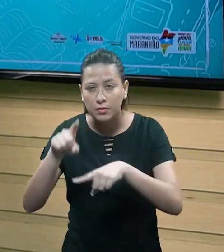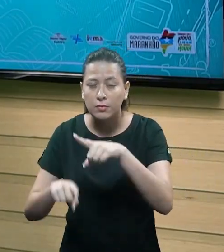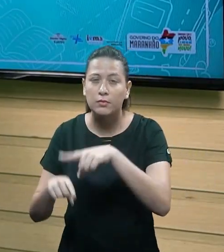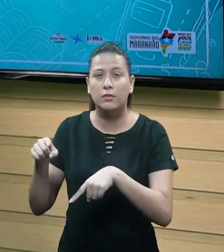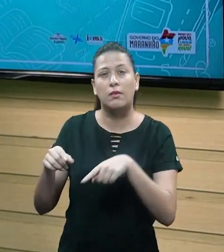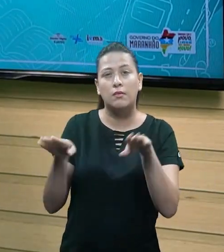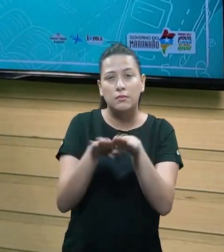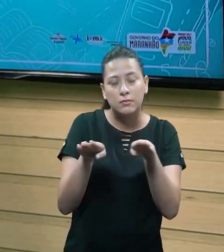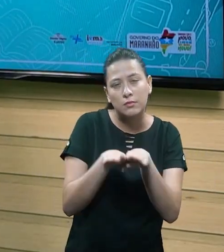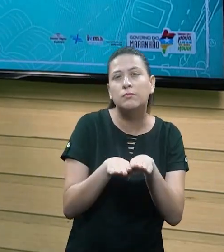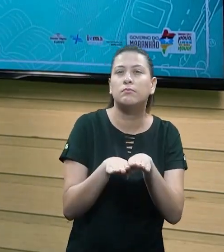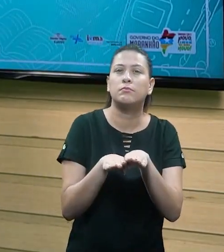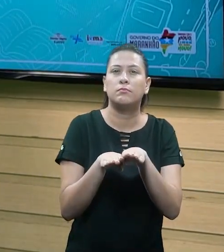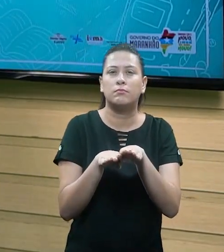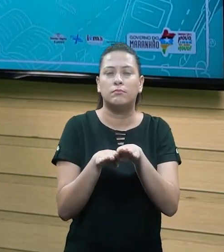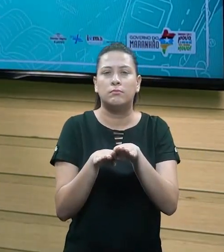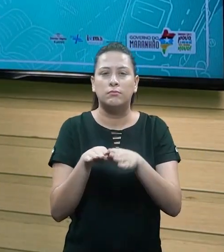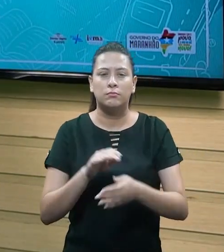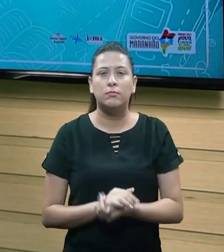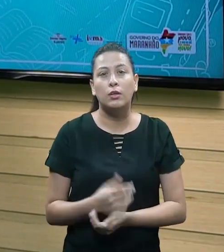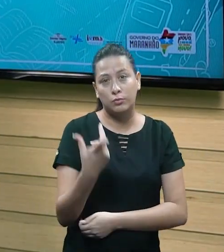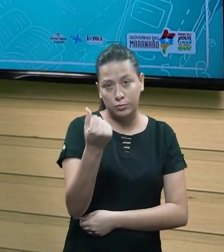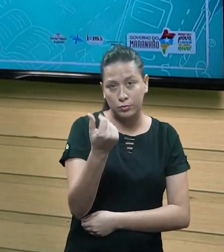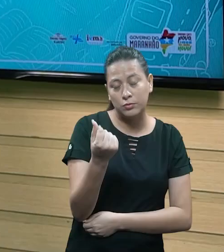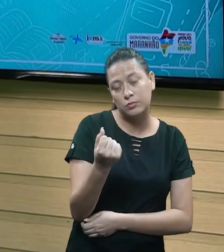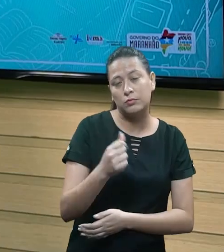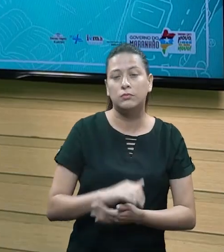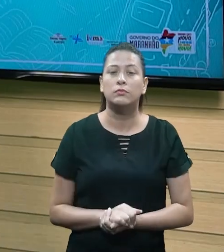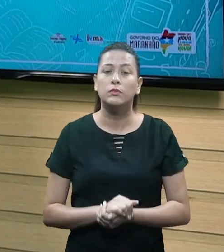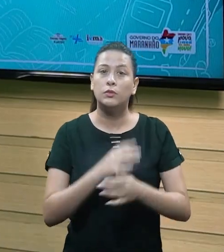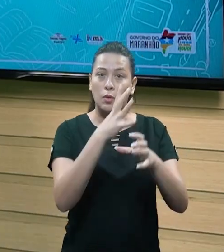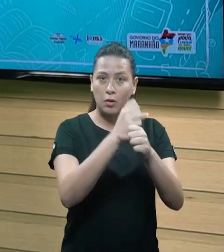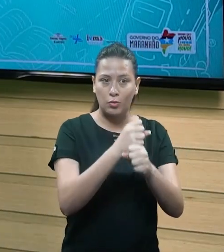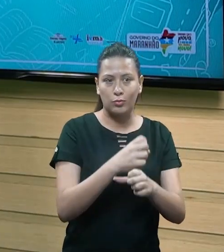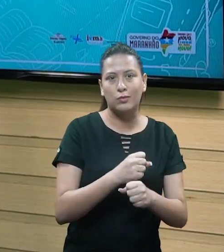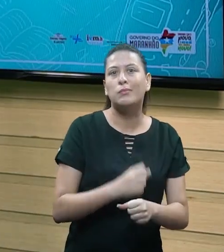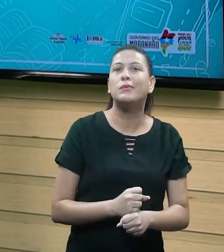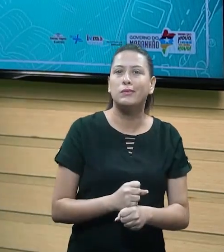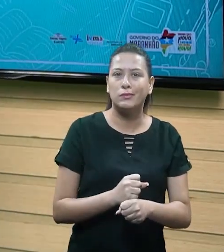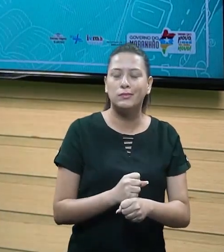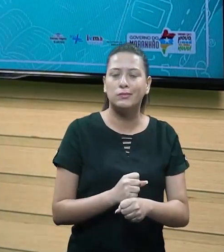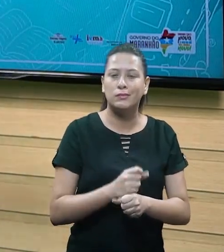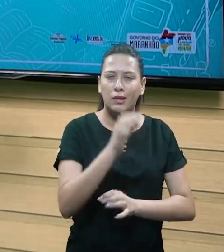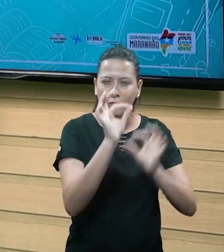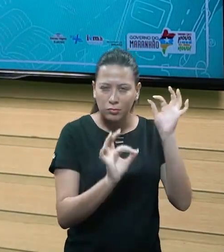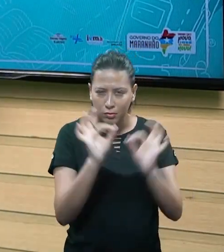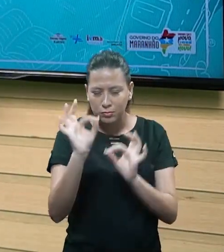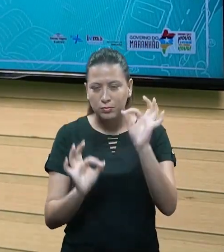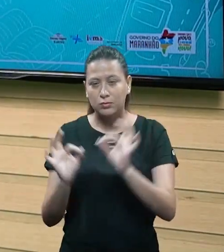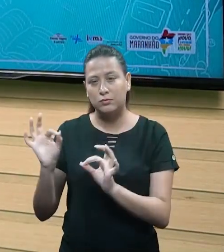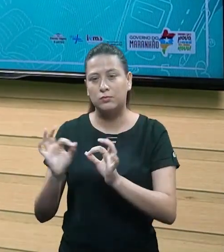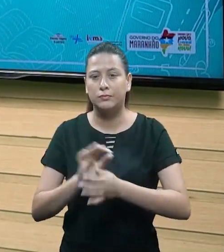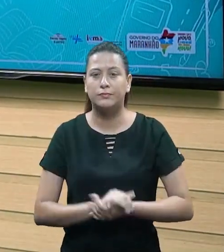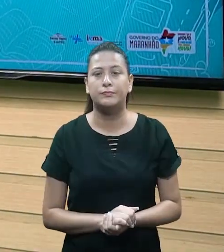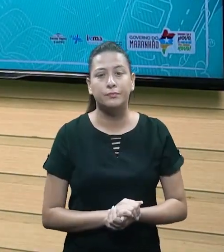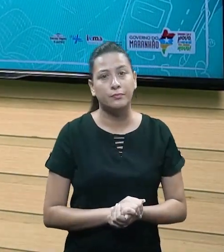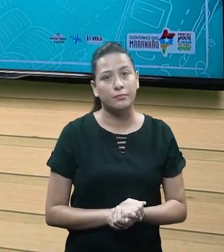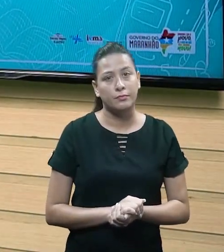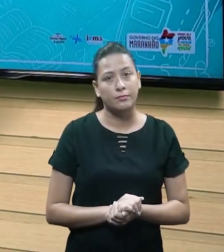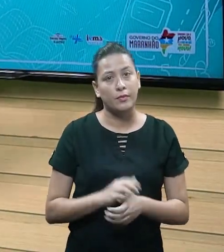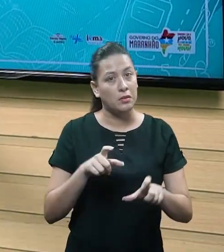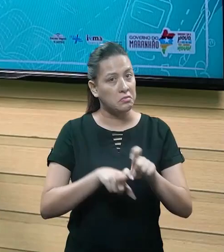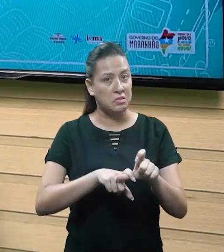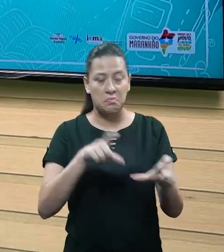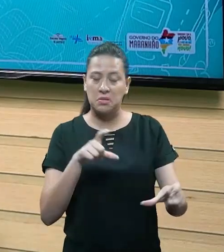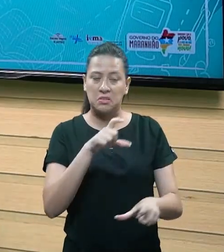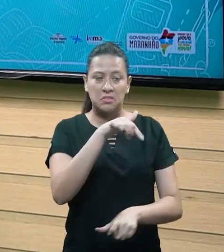da movimentação financeira, é o que a contabilidade vai gerir dentro de uma empresa, tá? Como deixando claro, gente, depende se ela é física